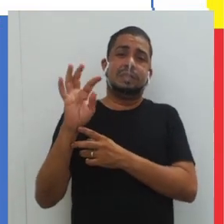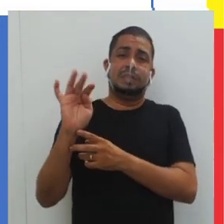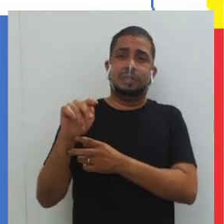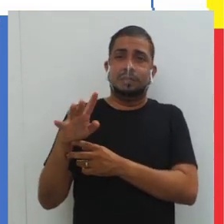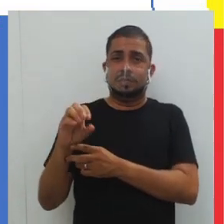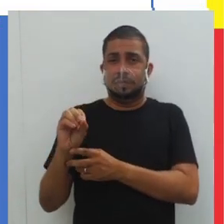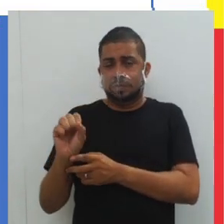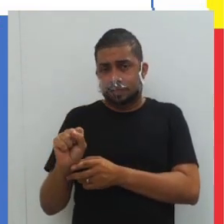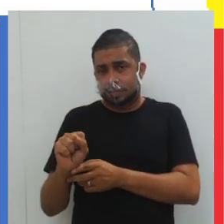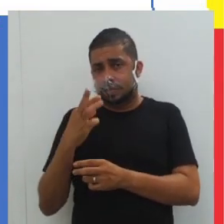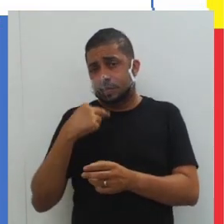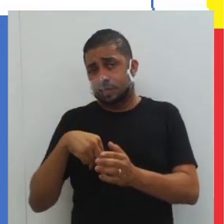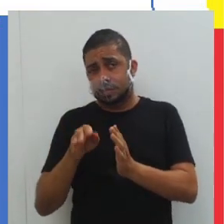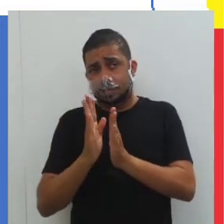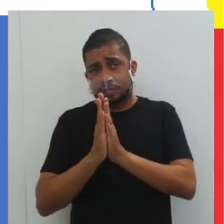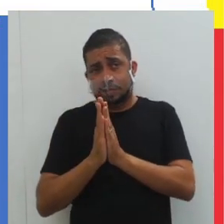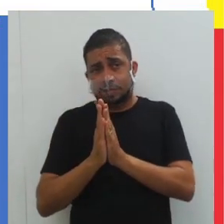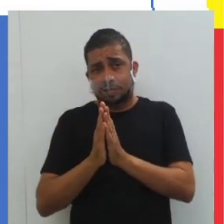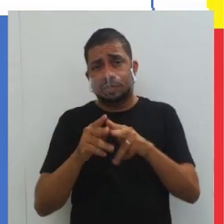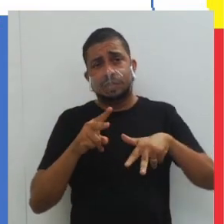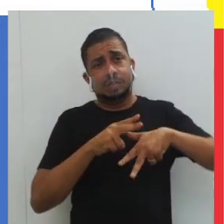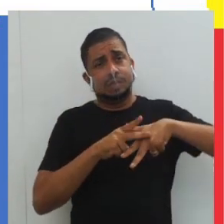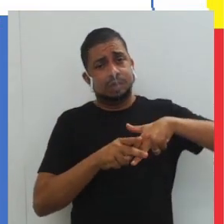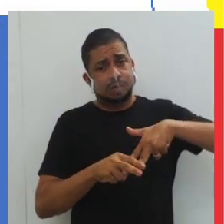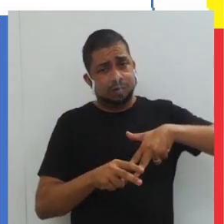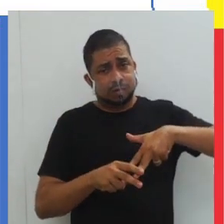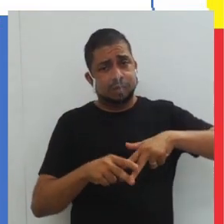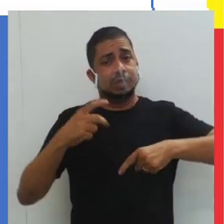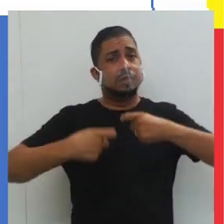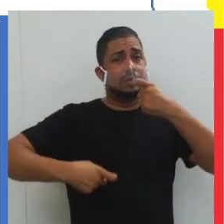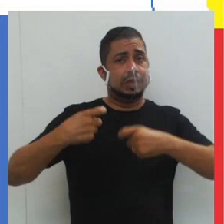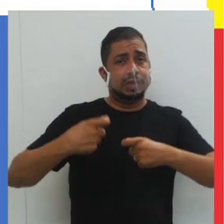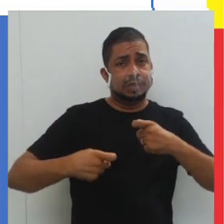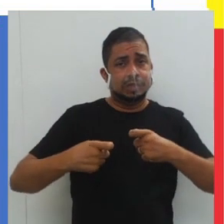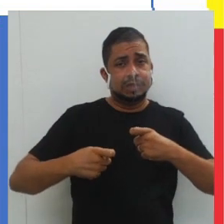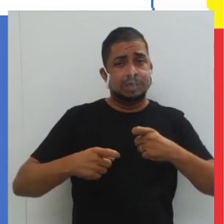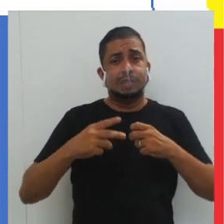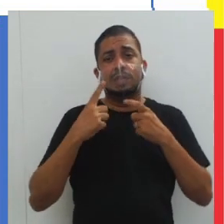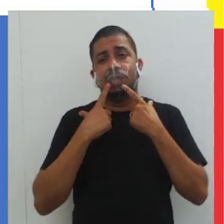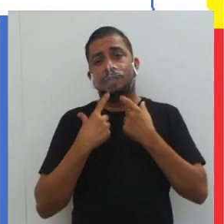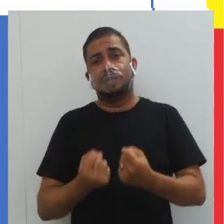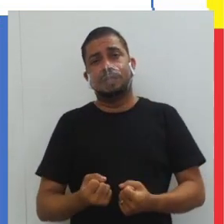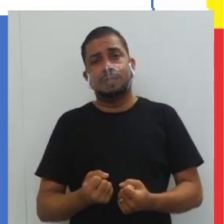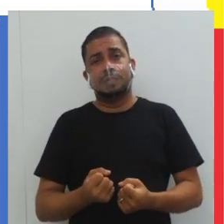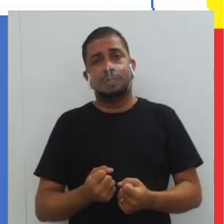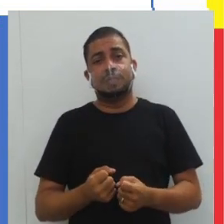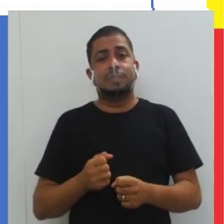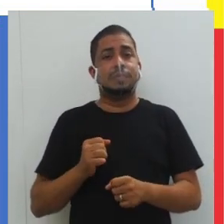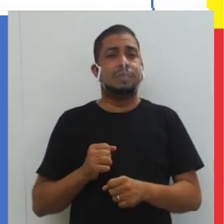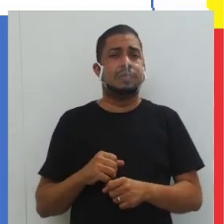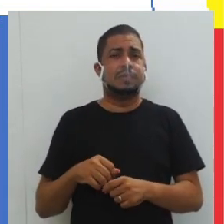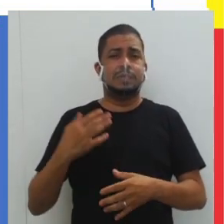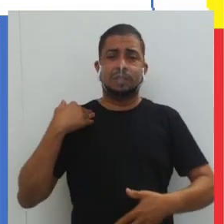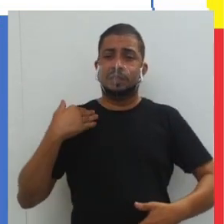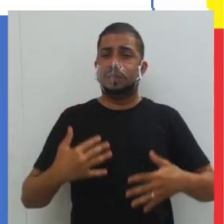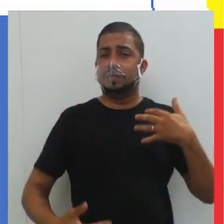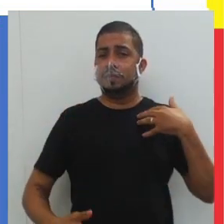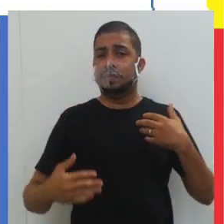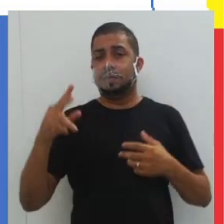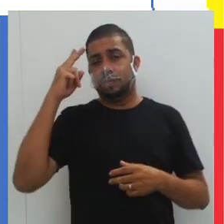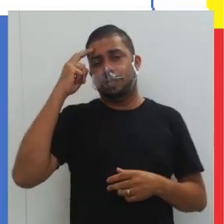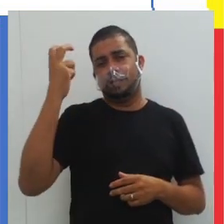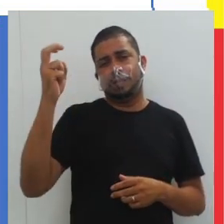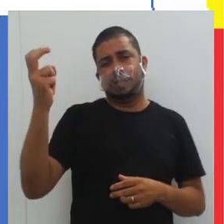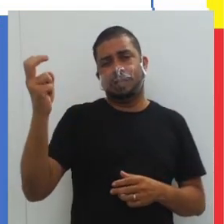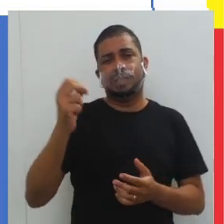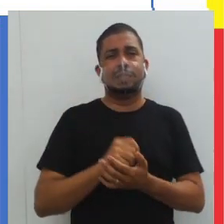motivos étnicos, religiosos, gênero, sexualidade, linguístico, físico,